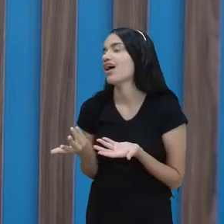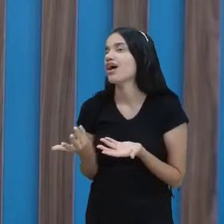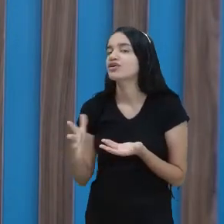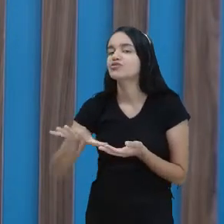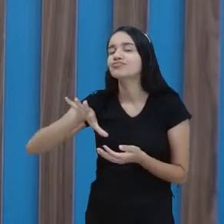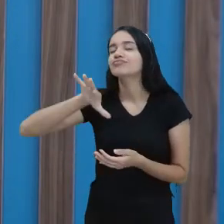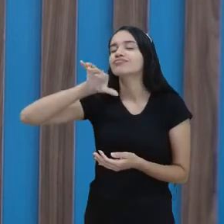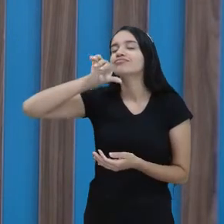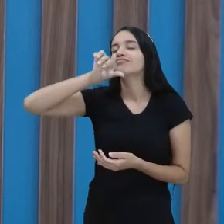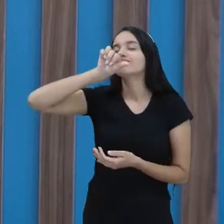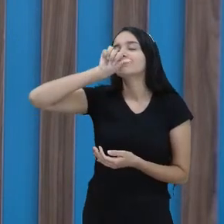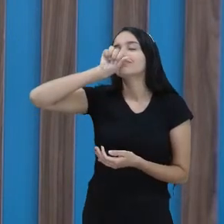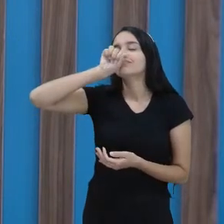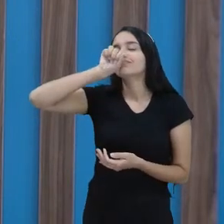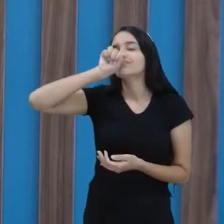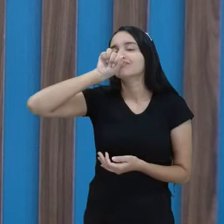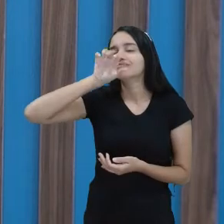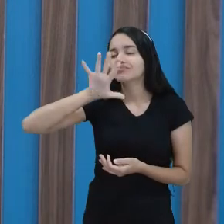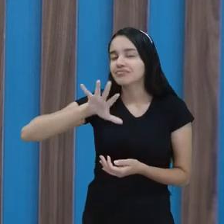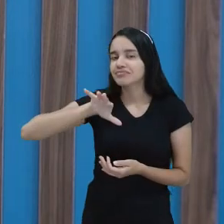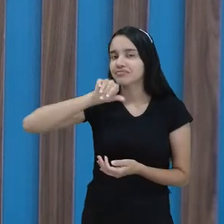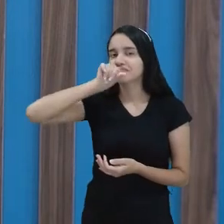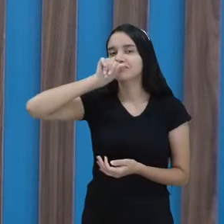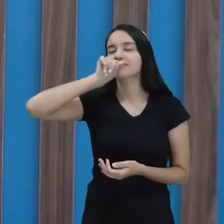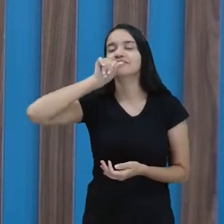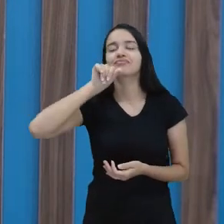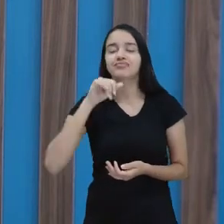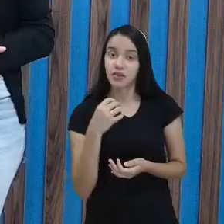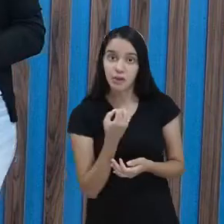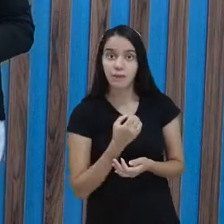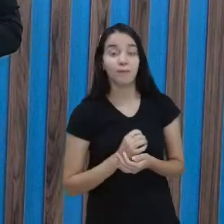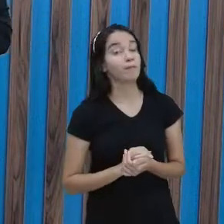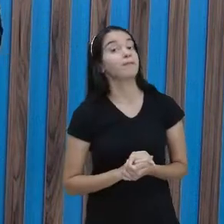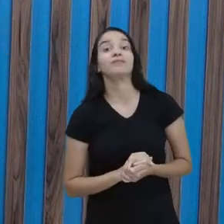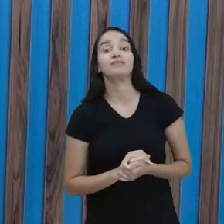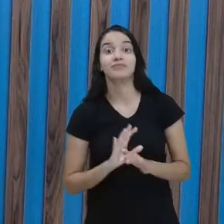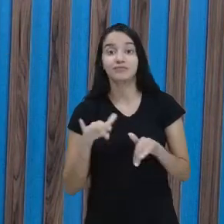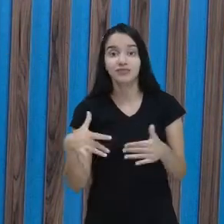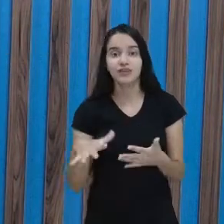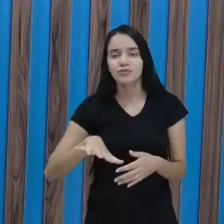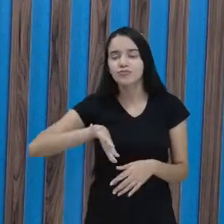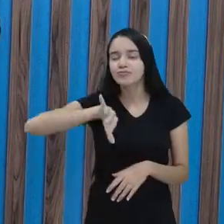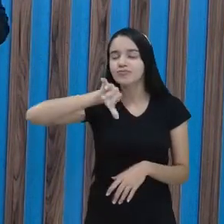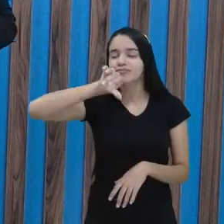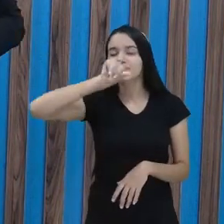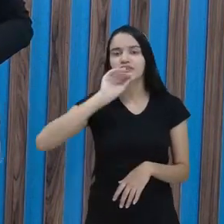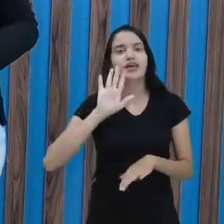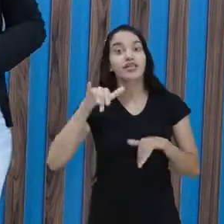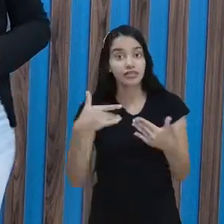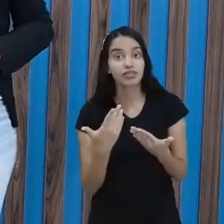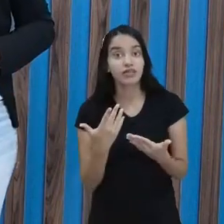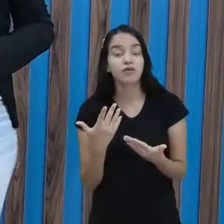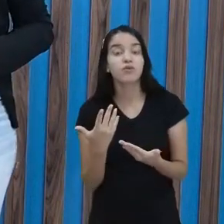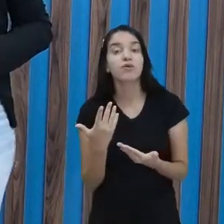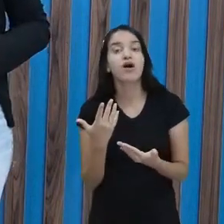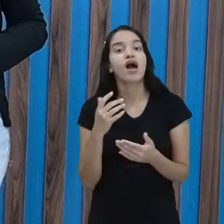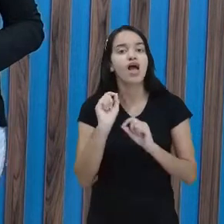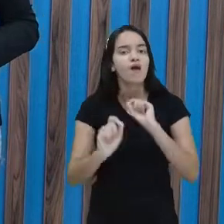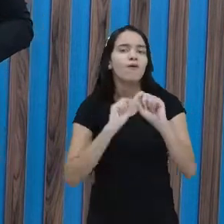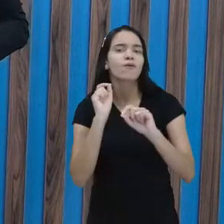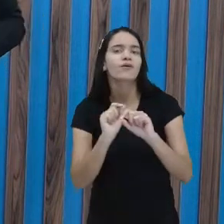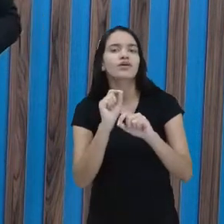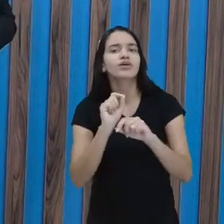Cheiroso. Cheiroso, isso mesmo. Muito cheiroso. Muito cheiroso, gente. Então, cheiroso é uma